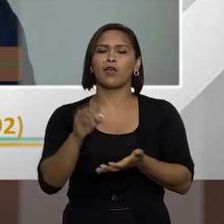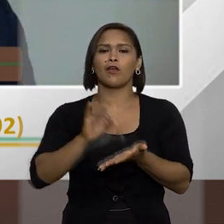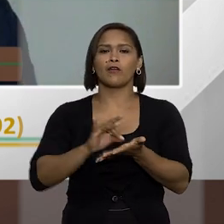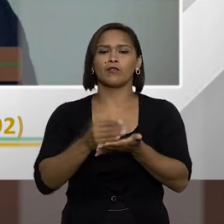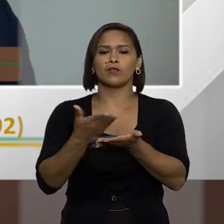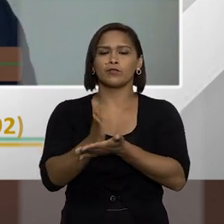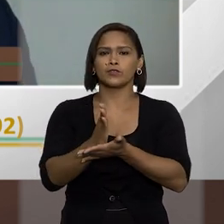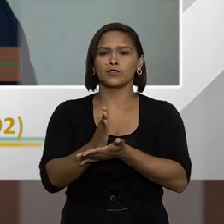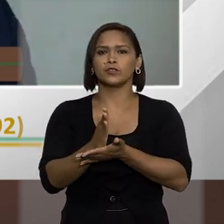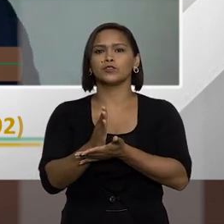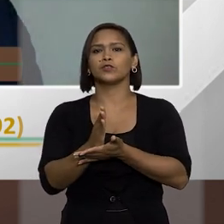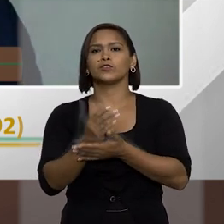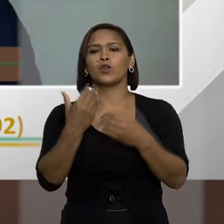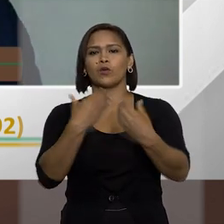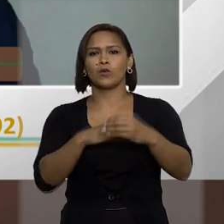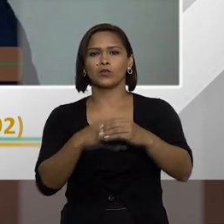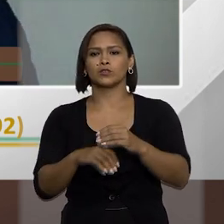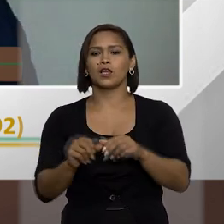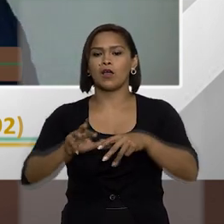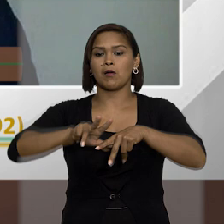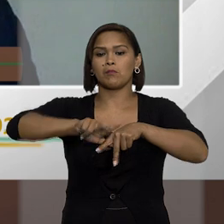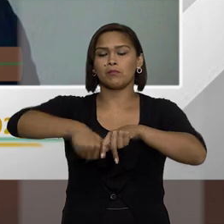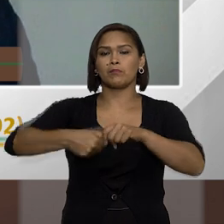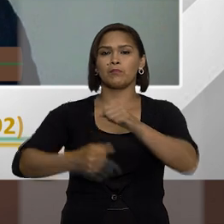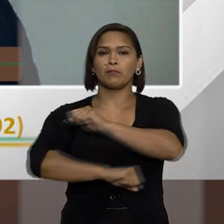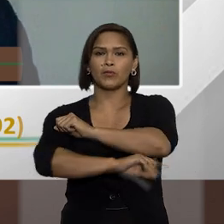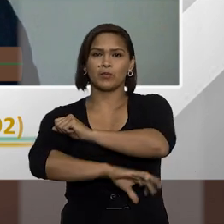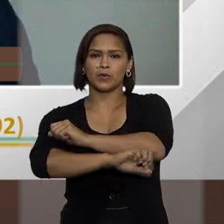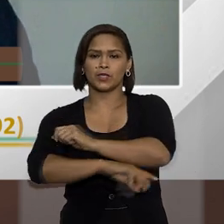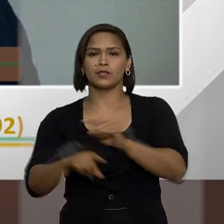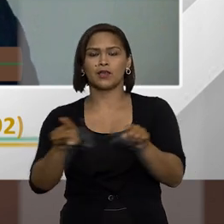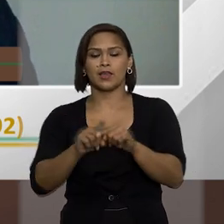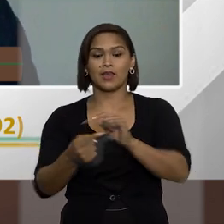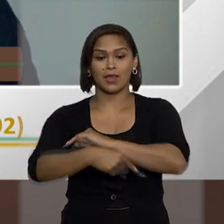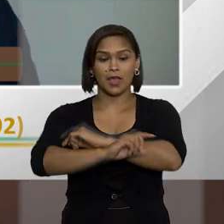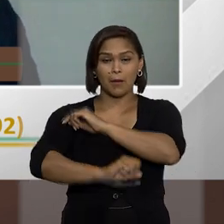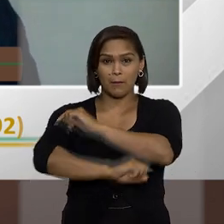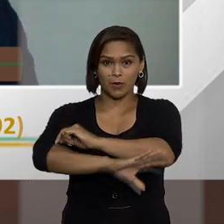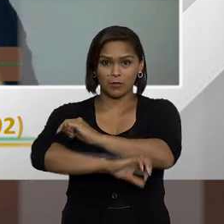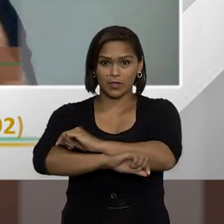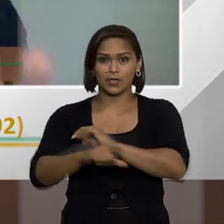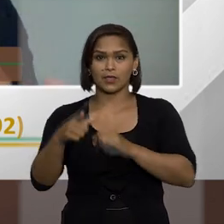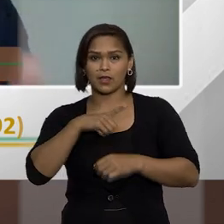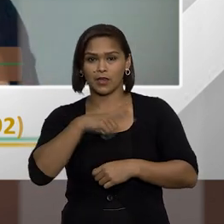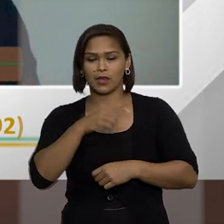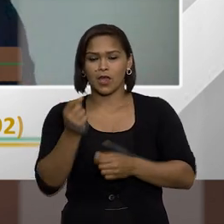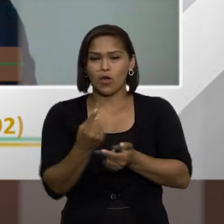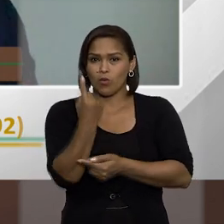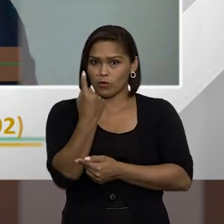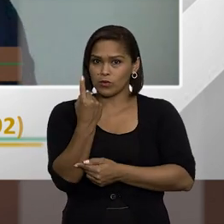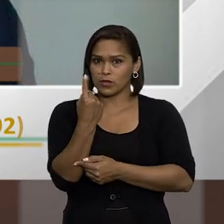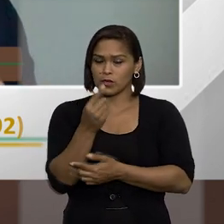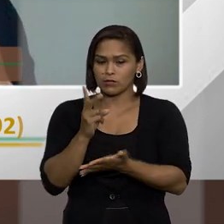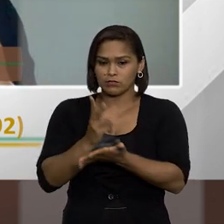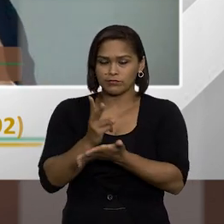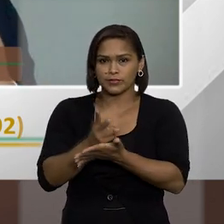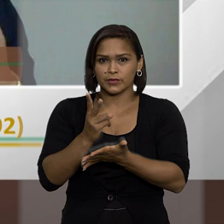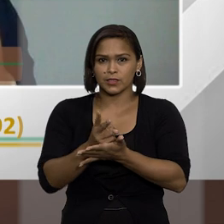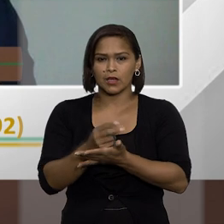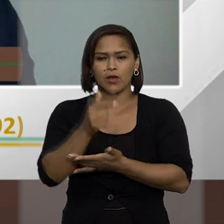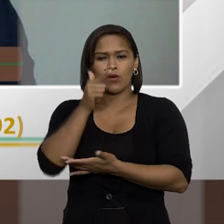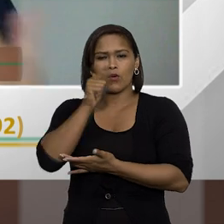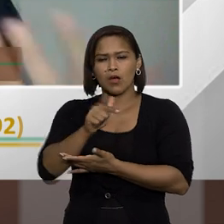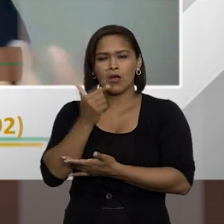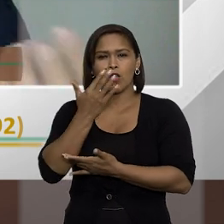efetivo, que ele recebe uma propina. Esse recebimento de propina é uma única conduta que ela acaba